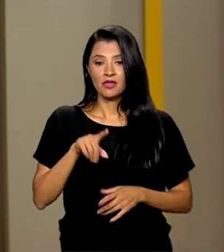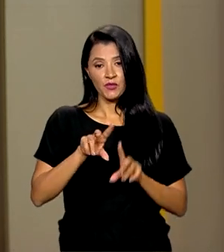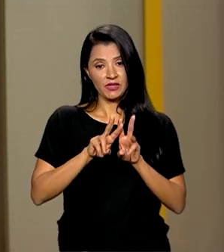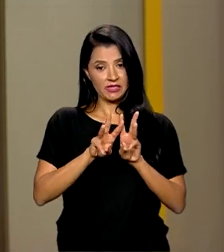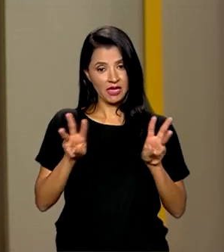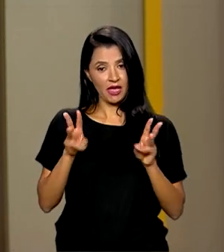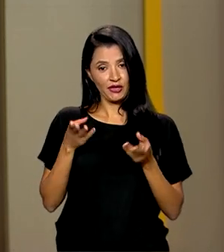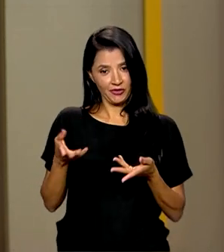que aparece aí na sua tela.